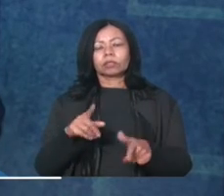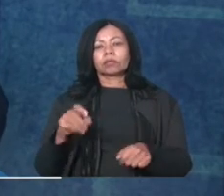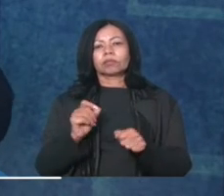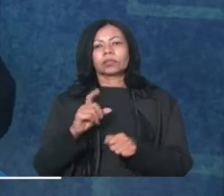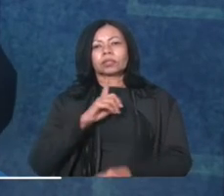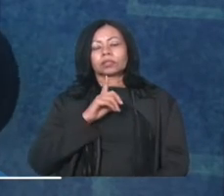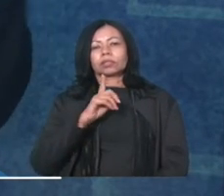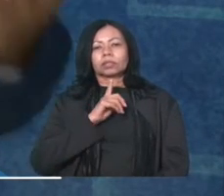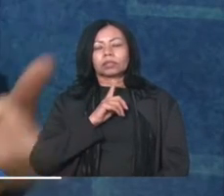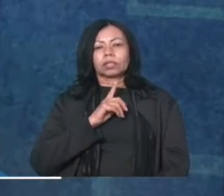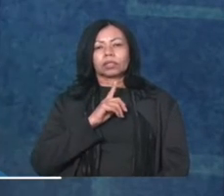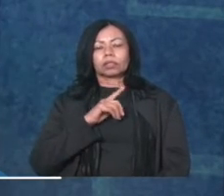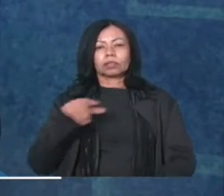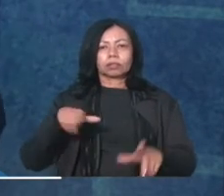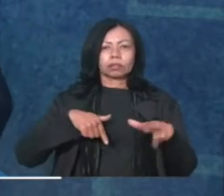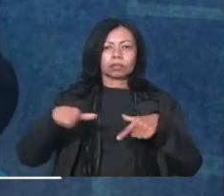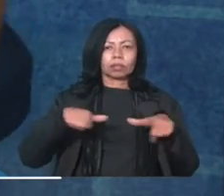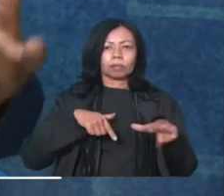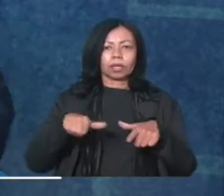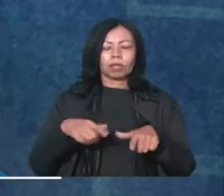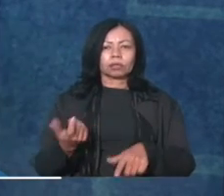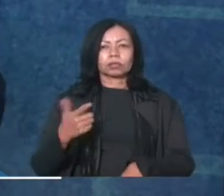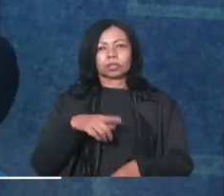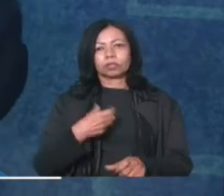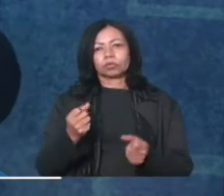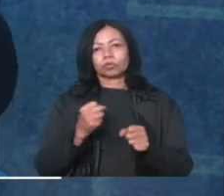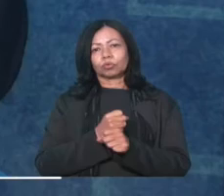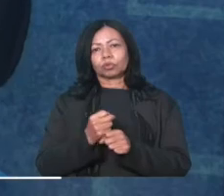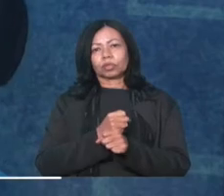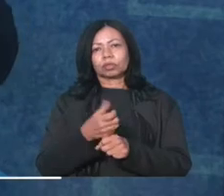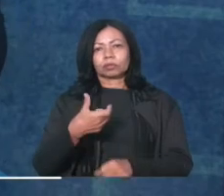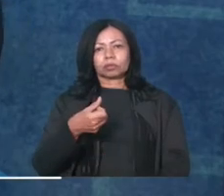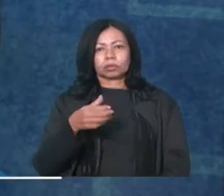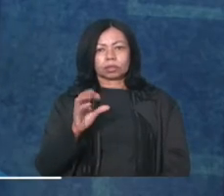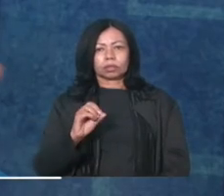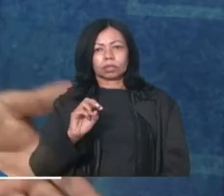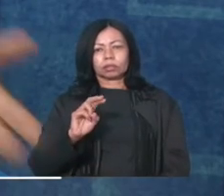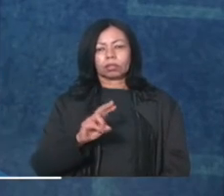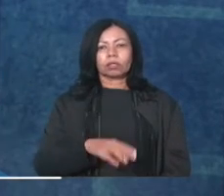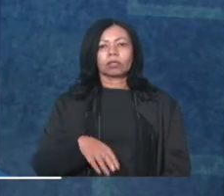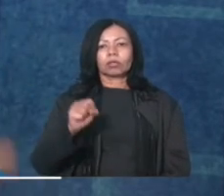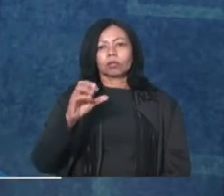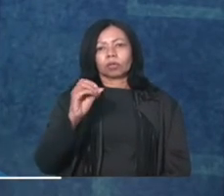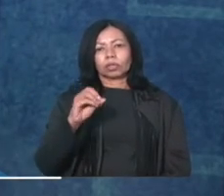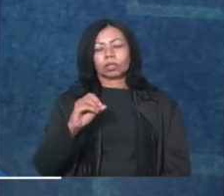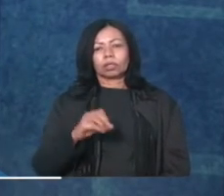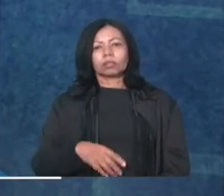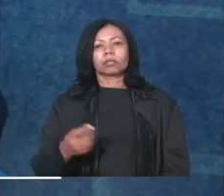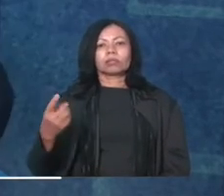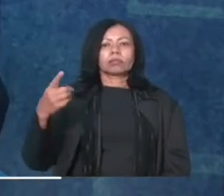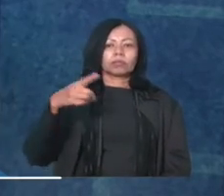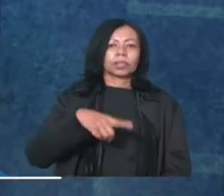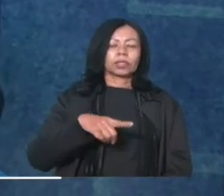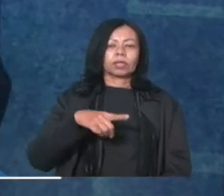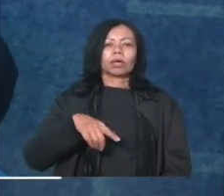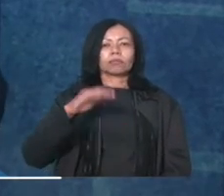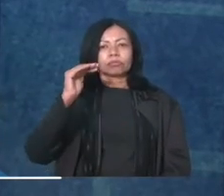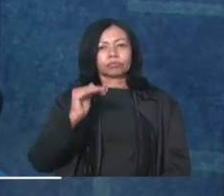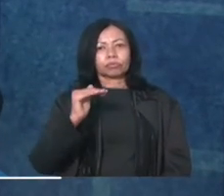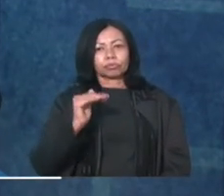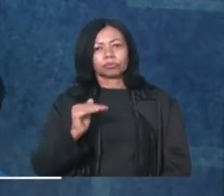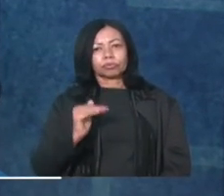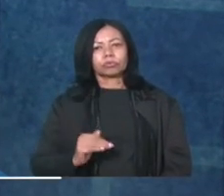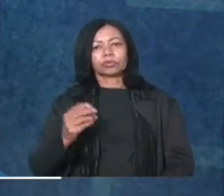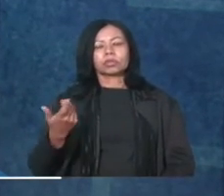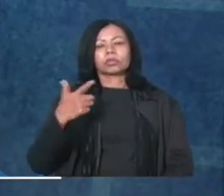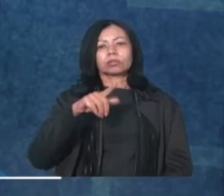ter aquela empregabilidade da década de 60, 70, 80, 90, de 2000 para cá, veio caindo, e o